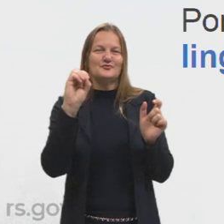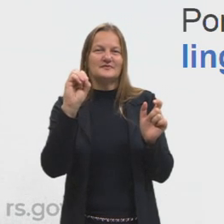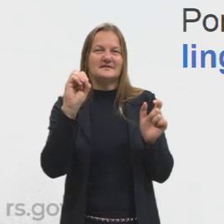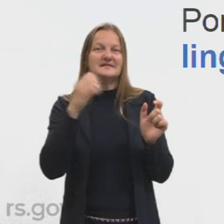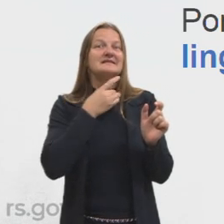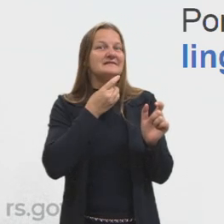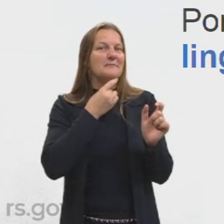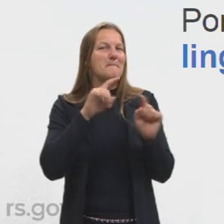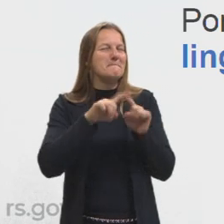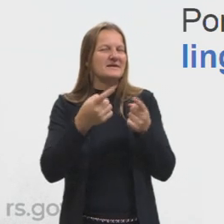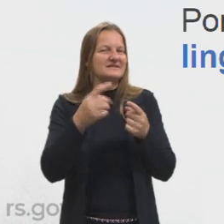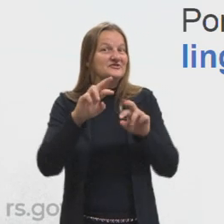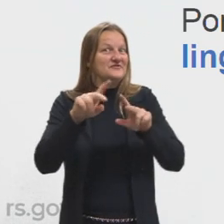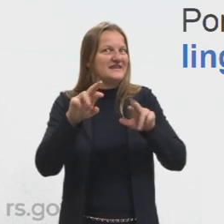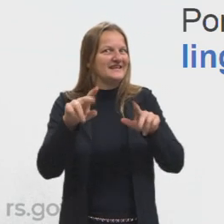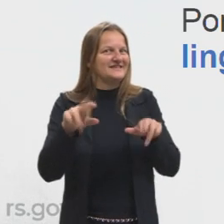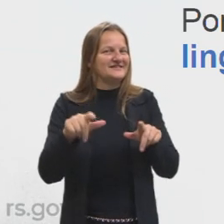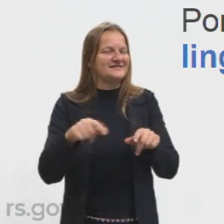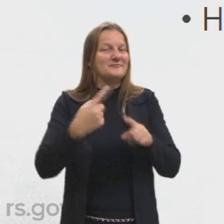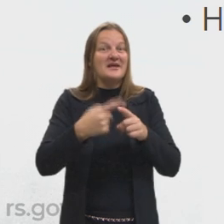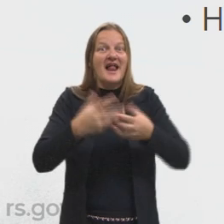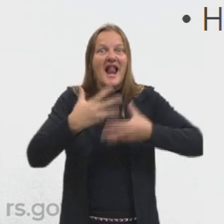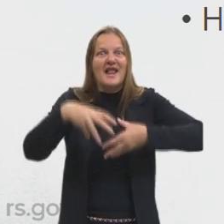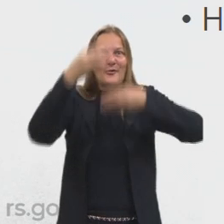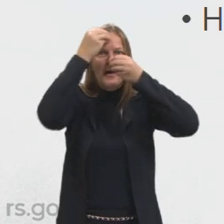a gente vai falar lá na nossa aula 13.